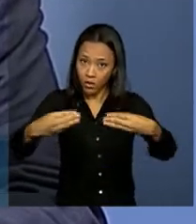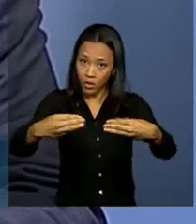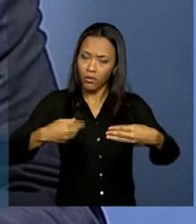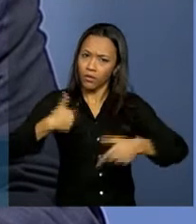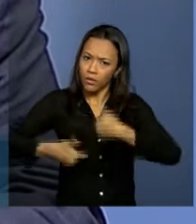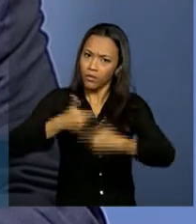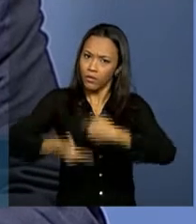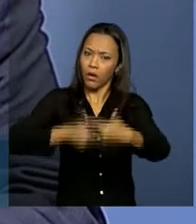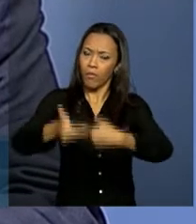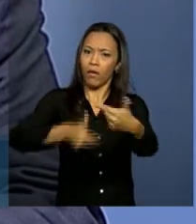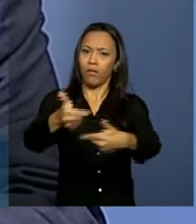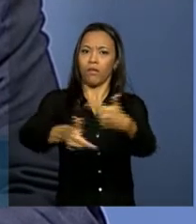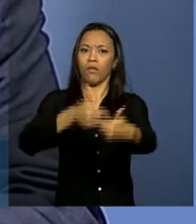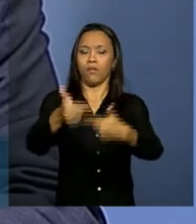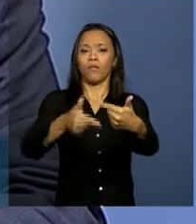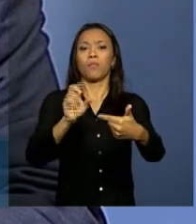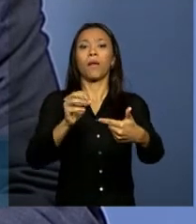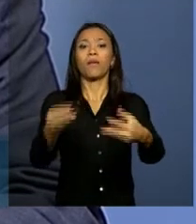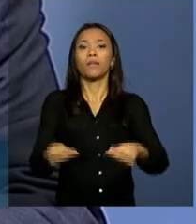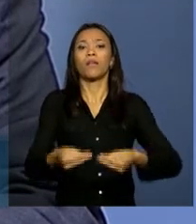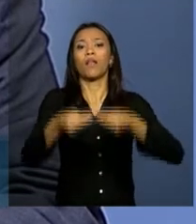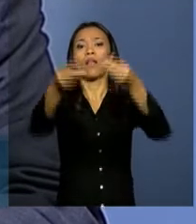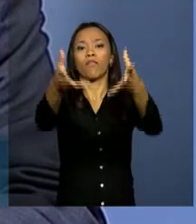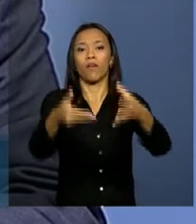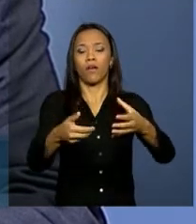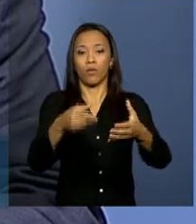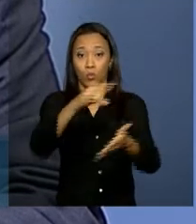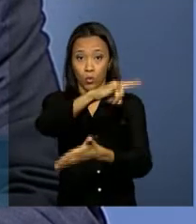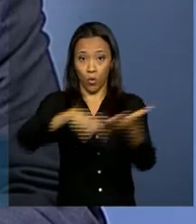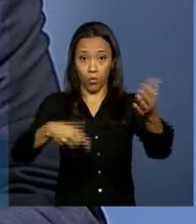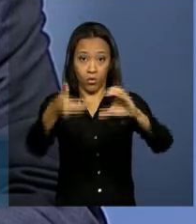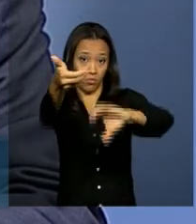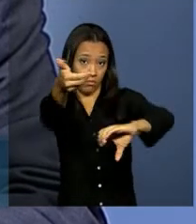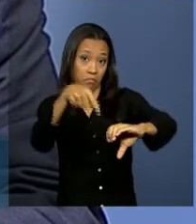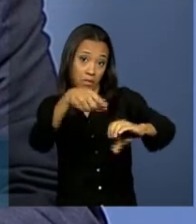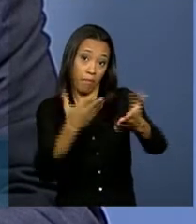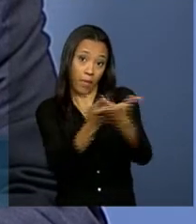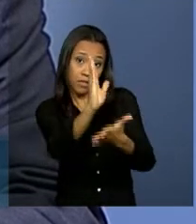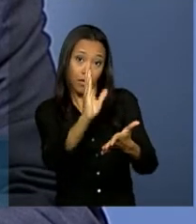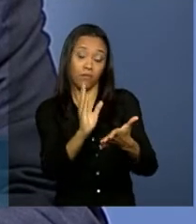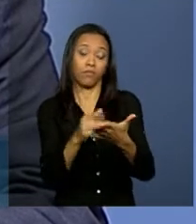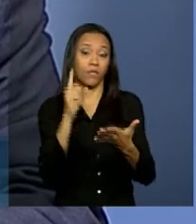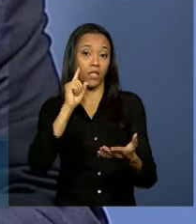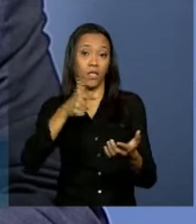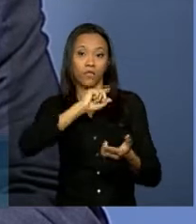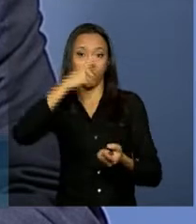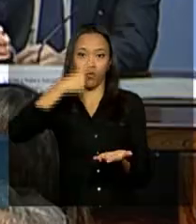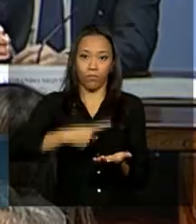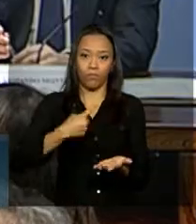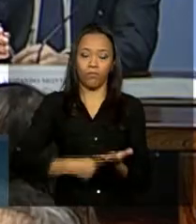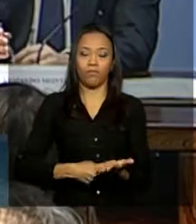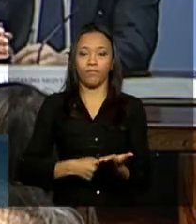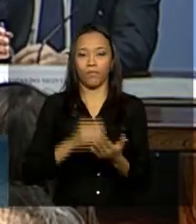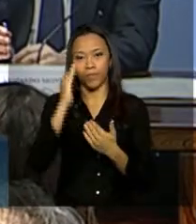encaminhamento ao legislativo dos acordos que foram assinados. Muito obrigado.